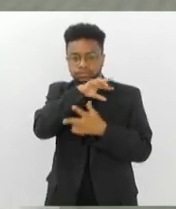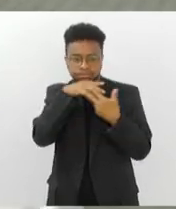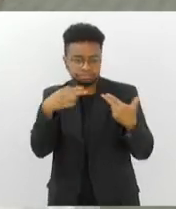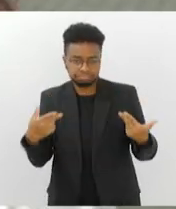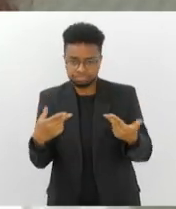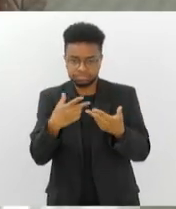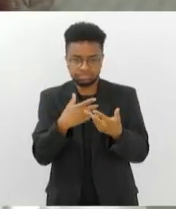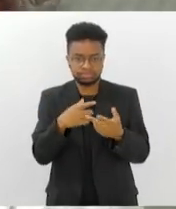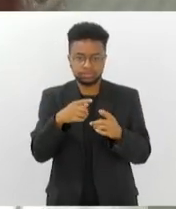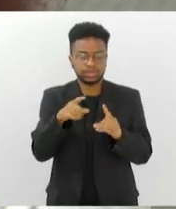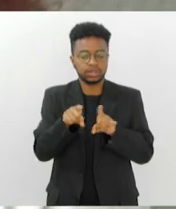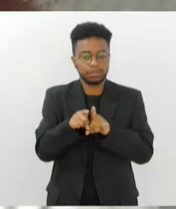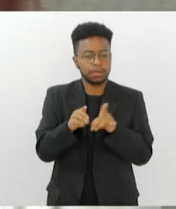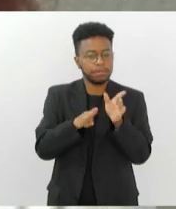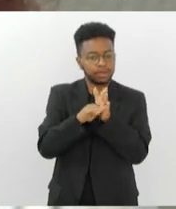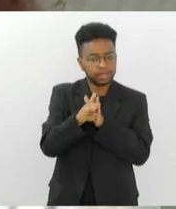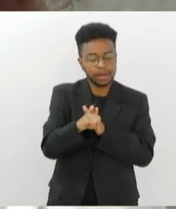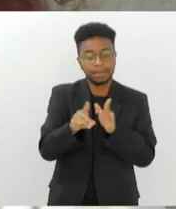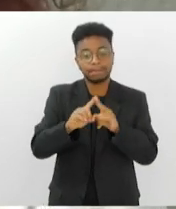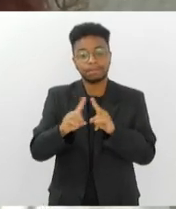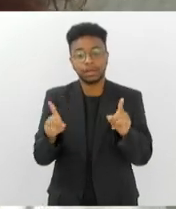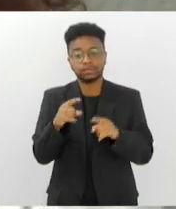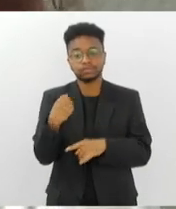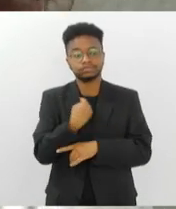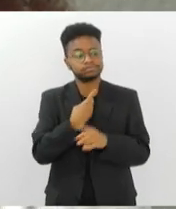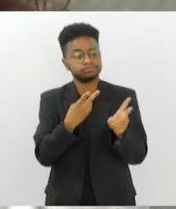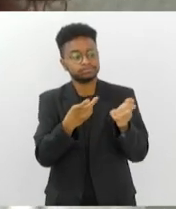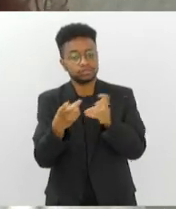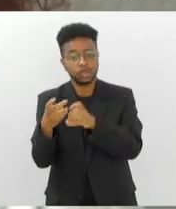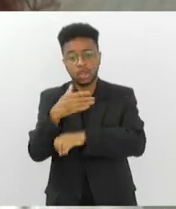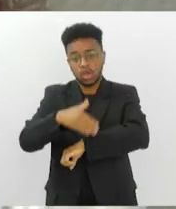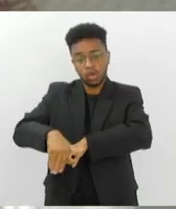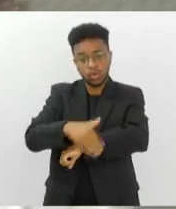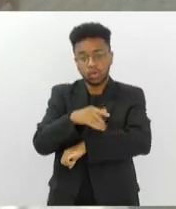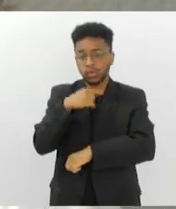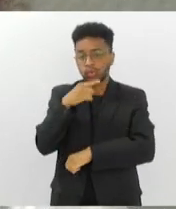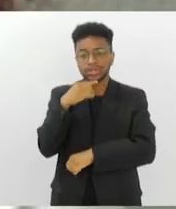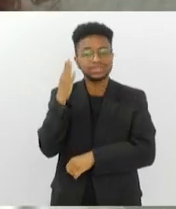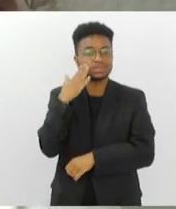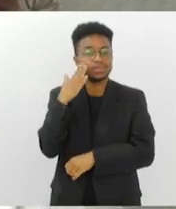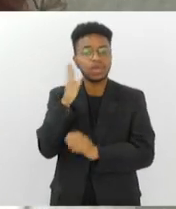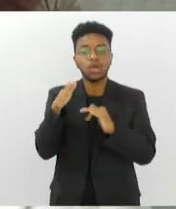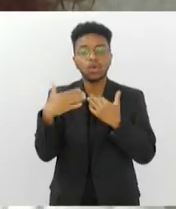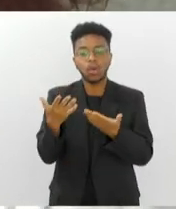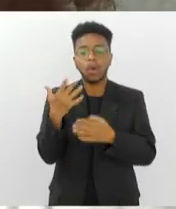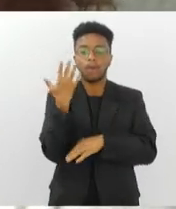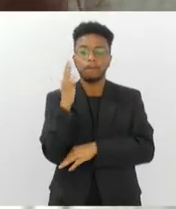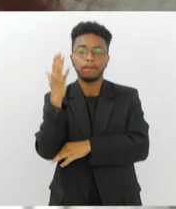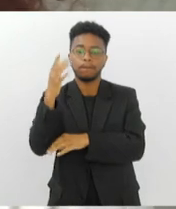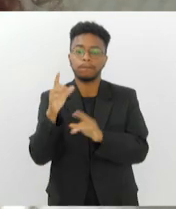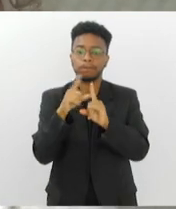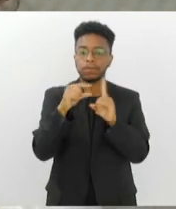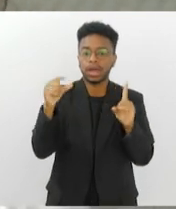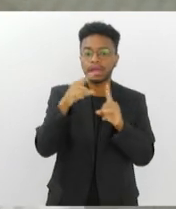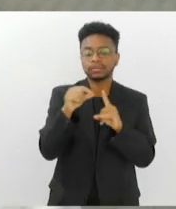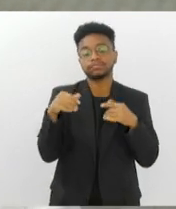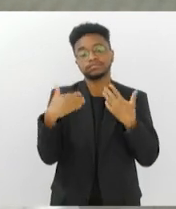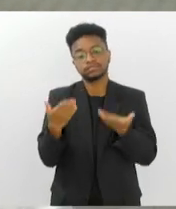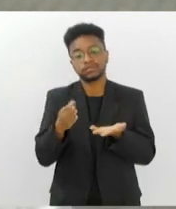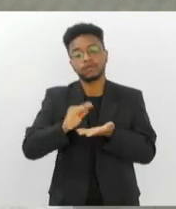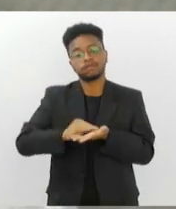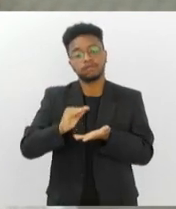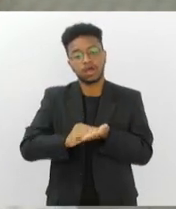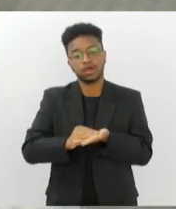nós. Mas ao mesmo tempo a gente passa pelas ruas e não consegue identificar que planta é essa, que planta é aquela. Então falta para a gente também uma